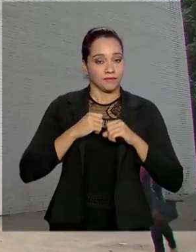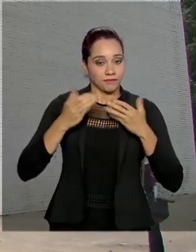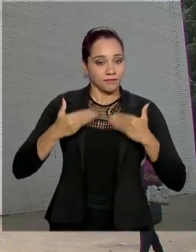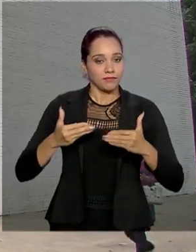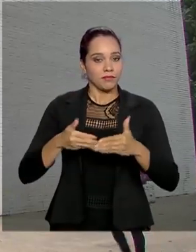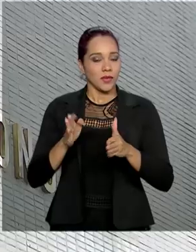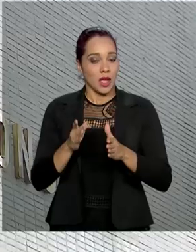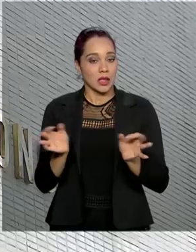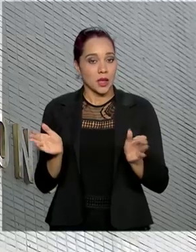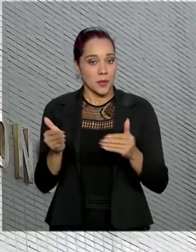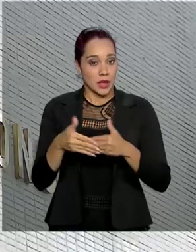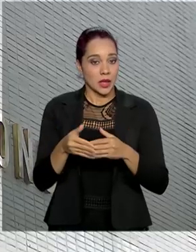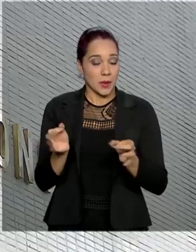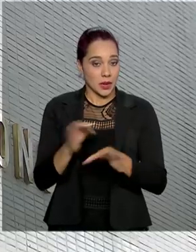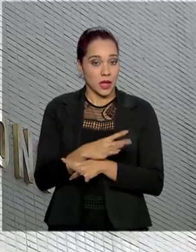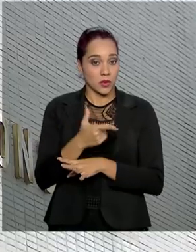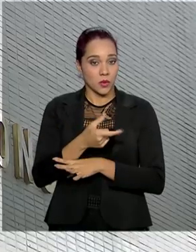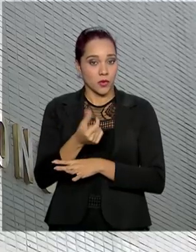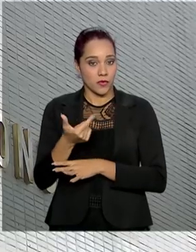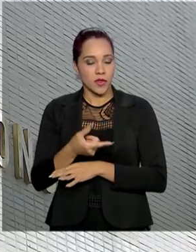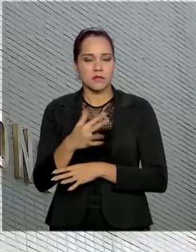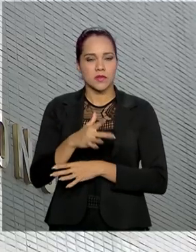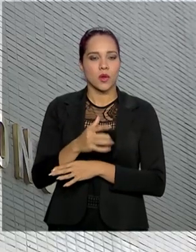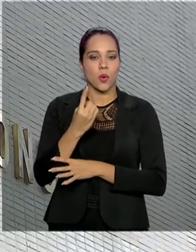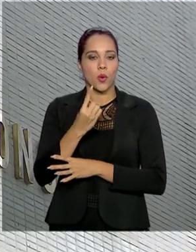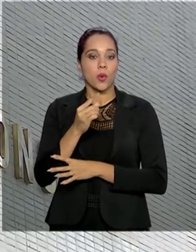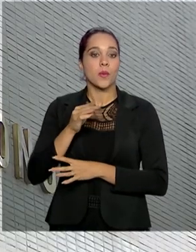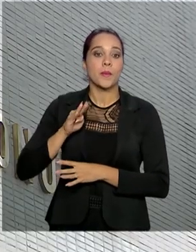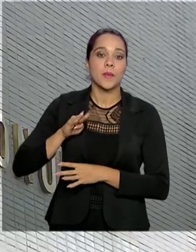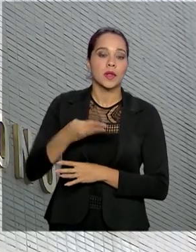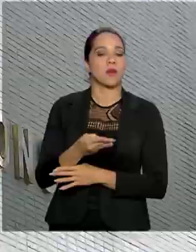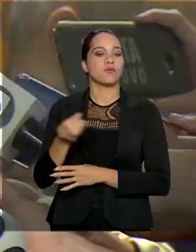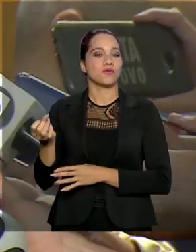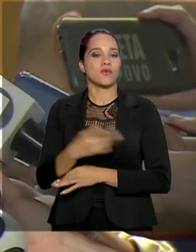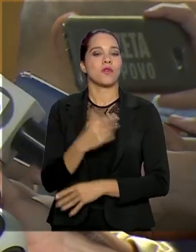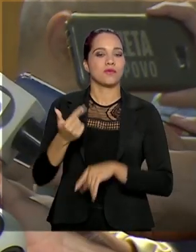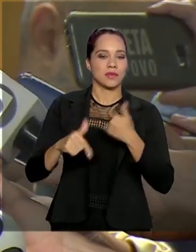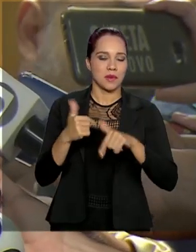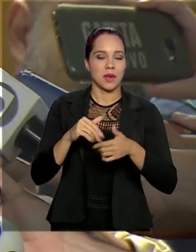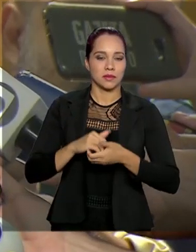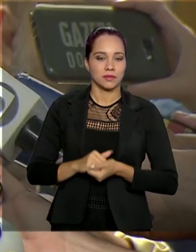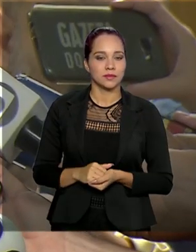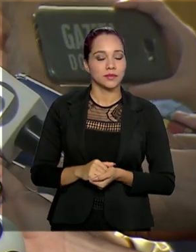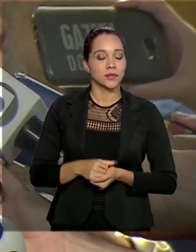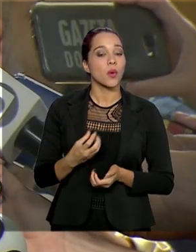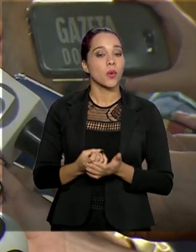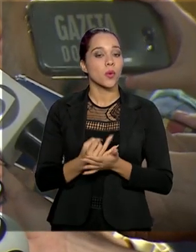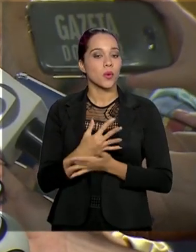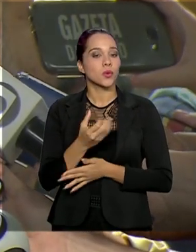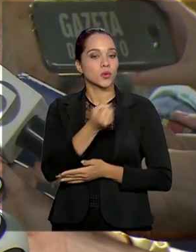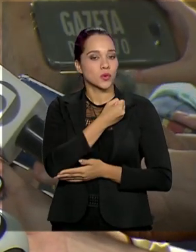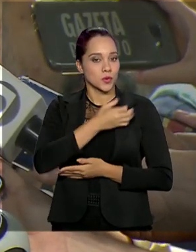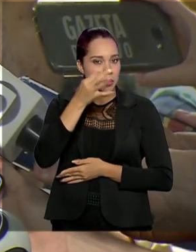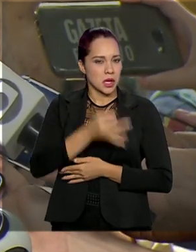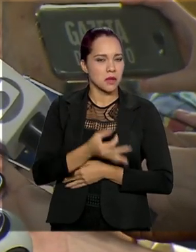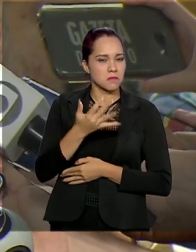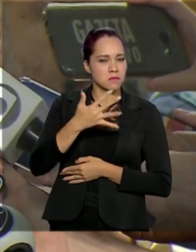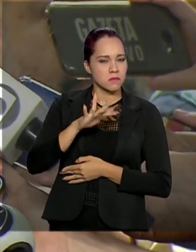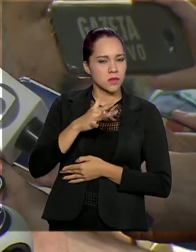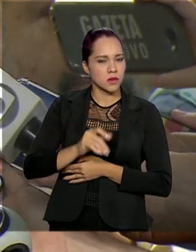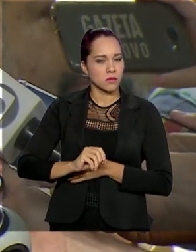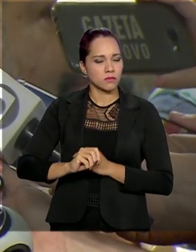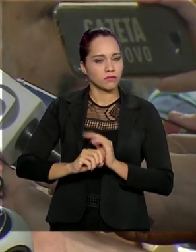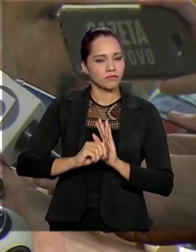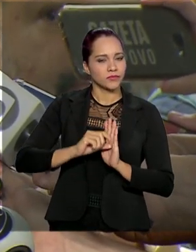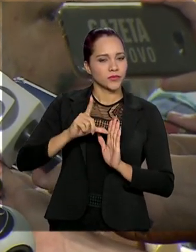fechar o ano de 2020 com um milhão de novos empregos formais. Os números oficiais do governo são em torno de um